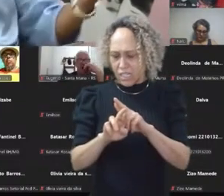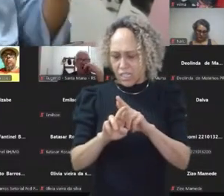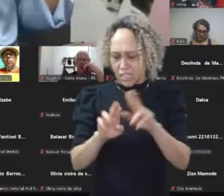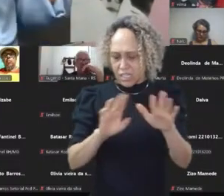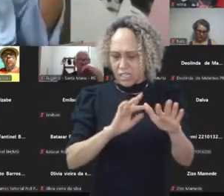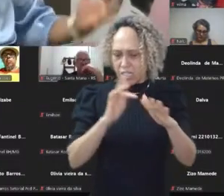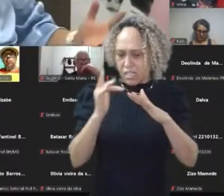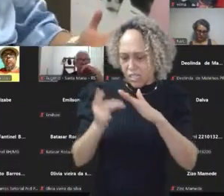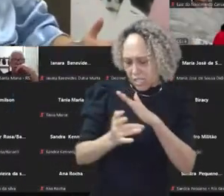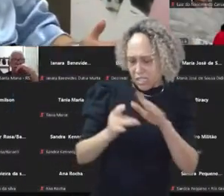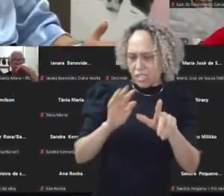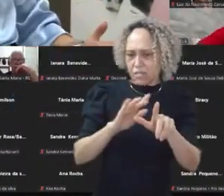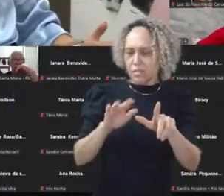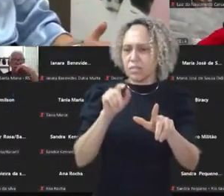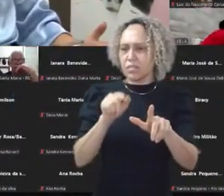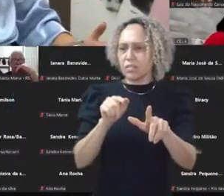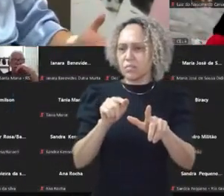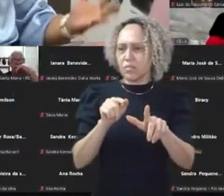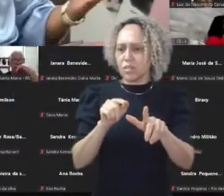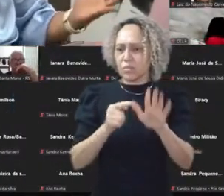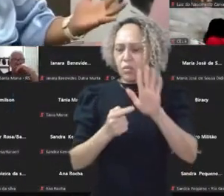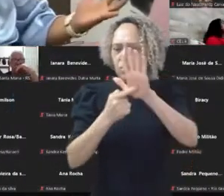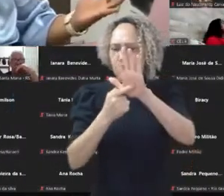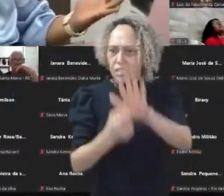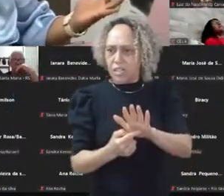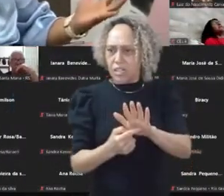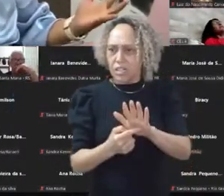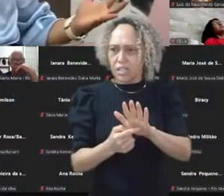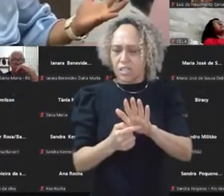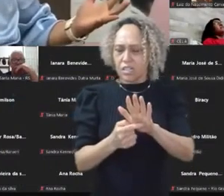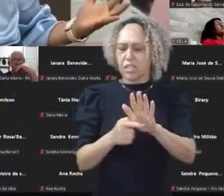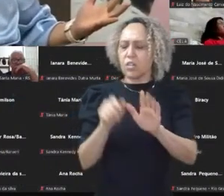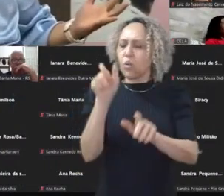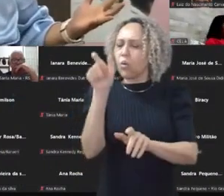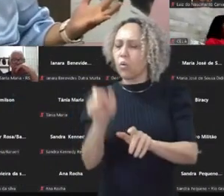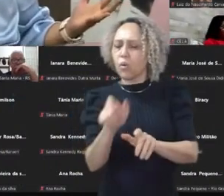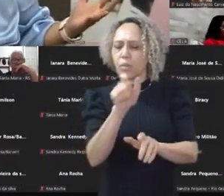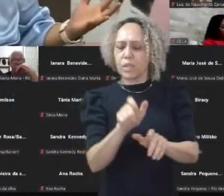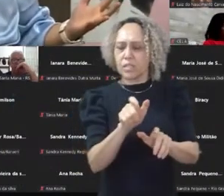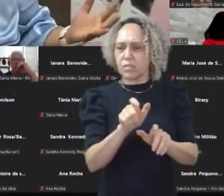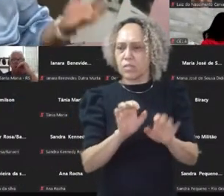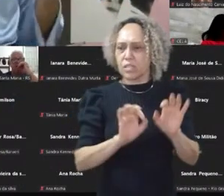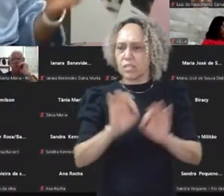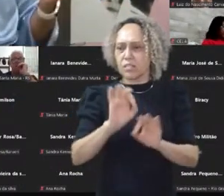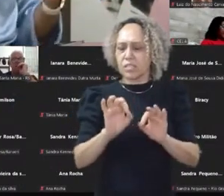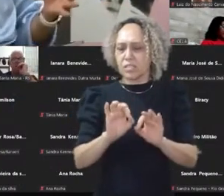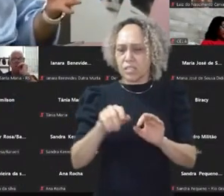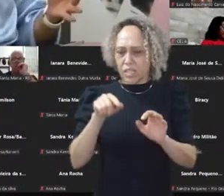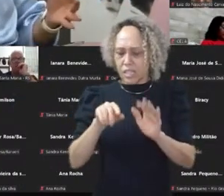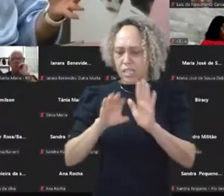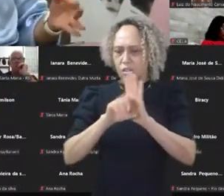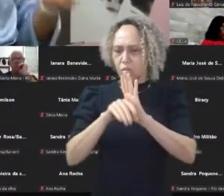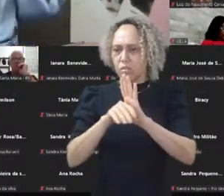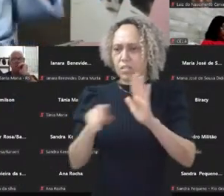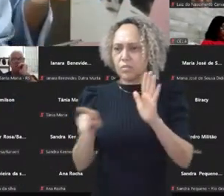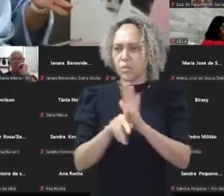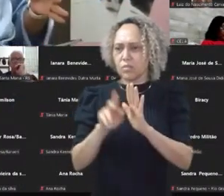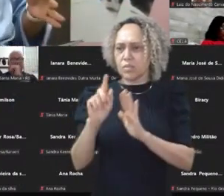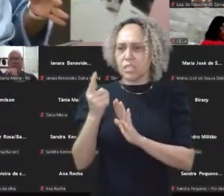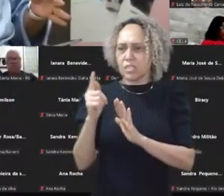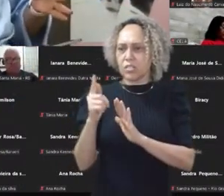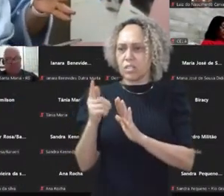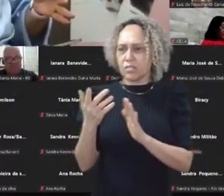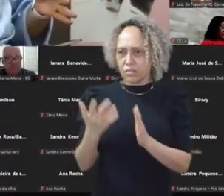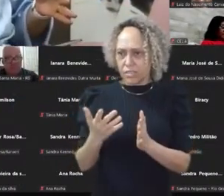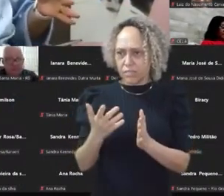sujeito que se organiza. Isso aqui é um conceito da geografia que é muito importante, inclusive é muito importante